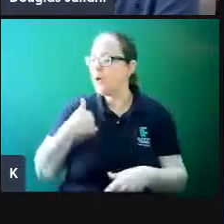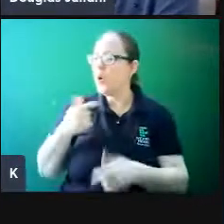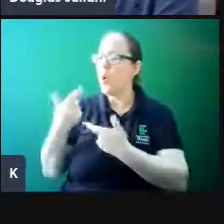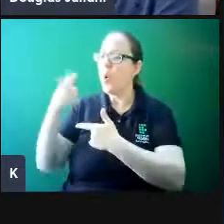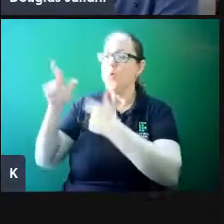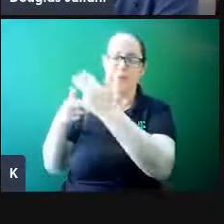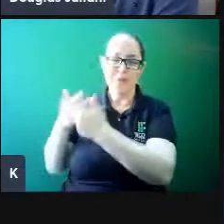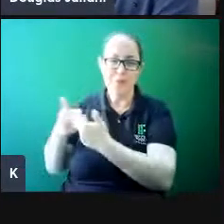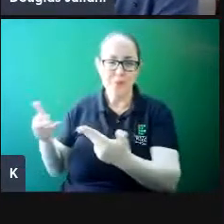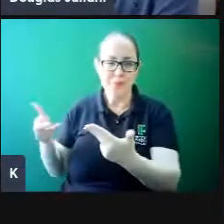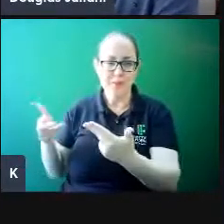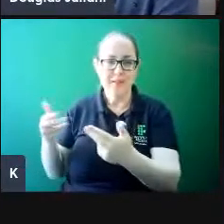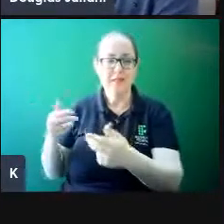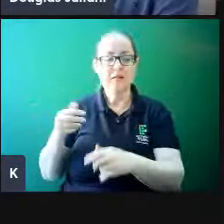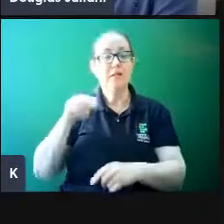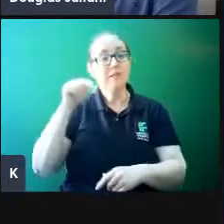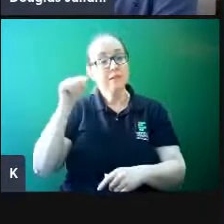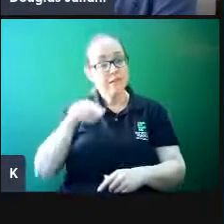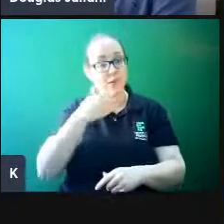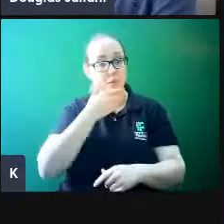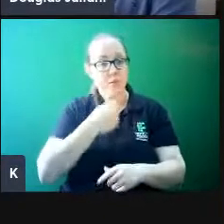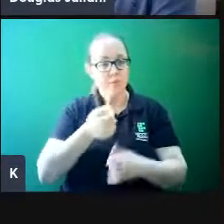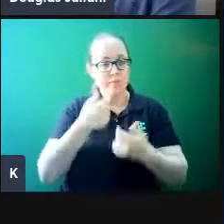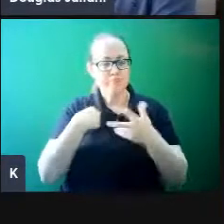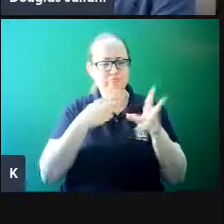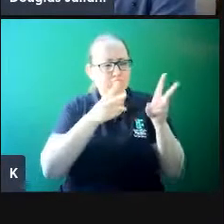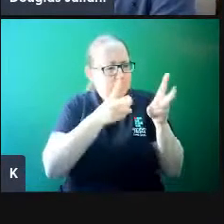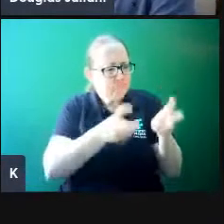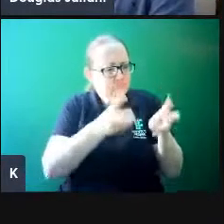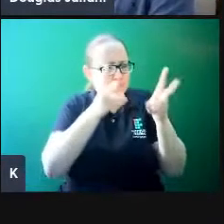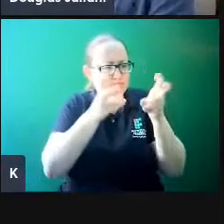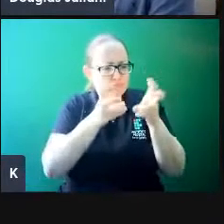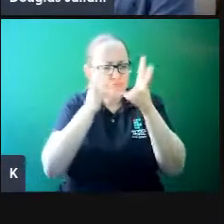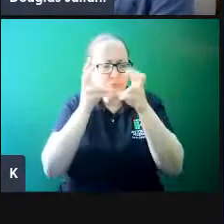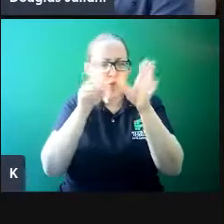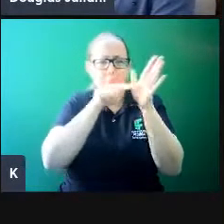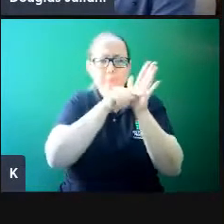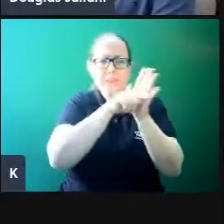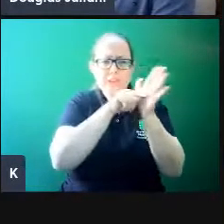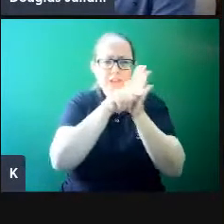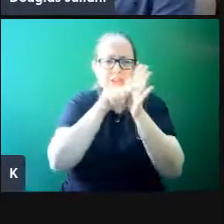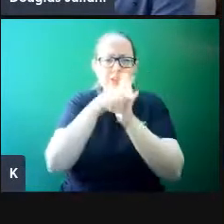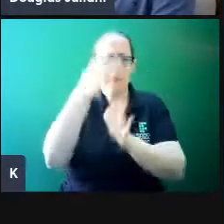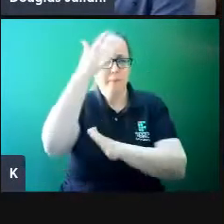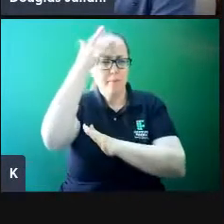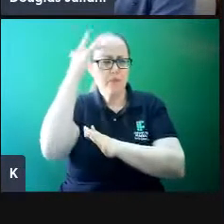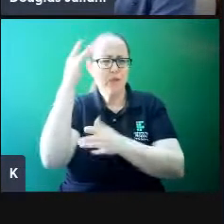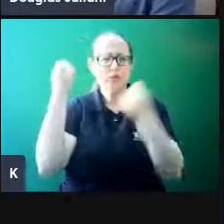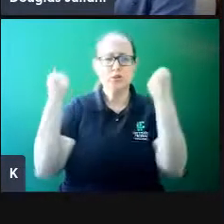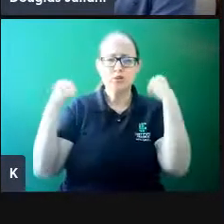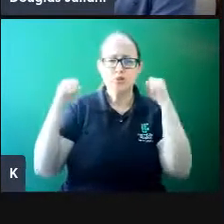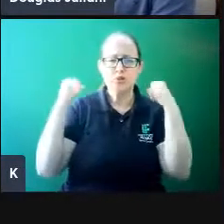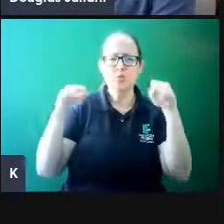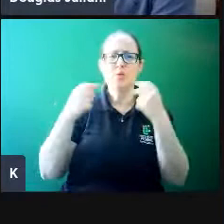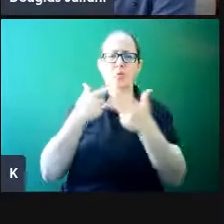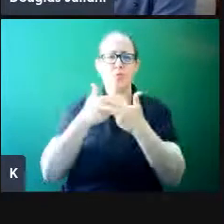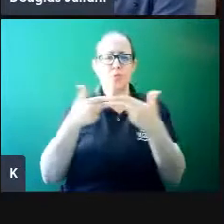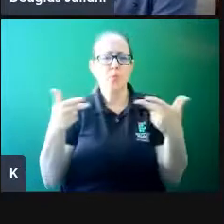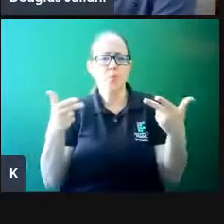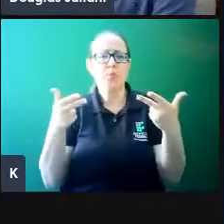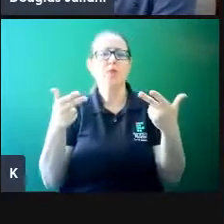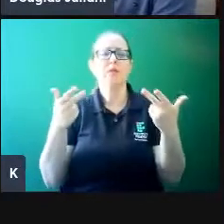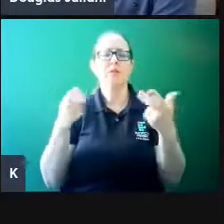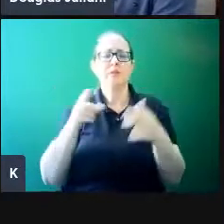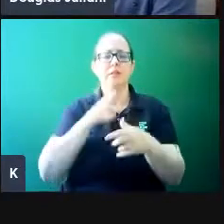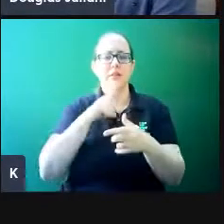foi notando, depois ele foi ampliando essas pesquisas para outros, para atletas e todas as outras atividades profissionais, e pôde